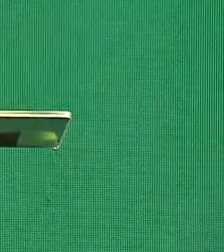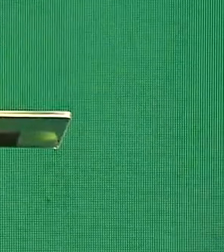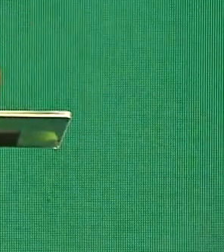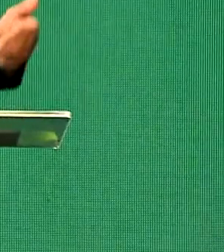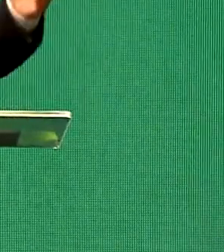nossos pacientes. estado de Sapecó, Sapecó.